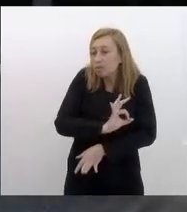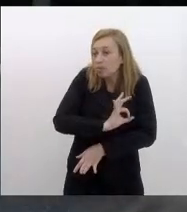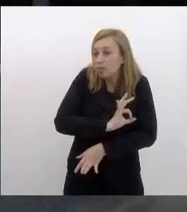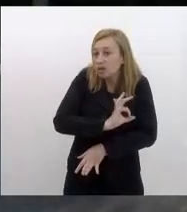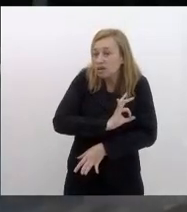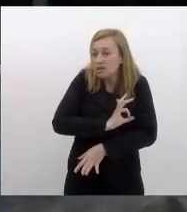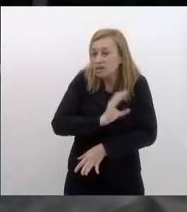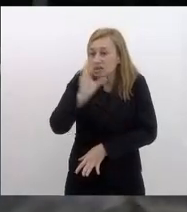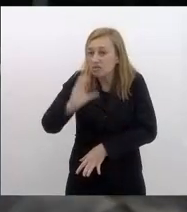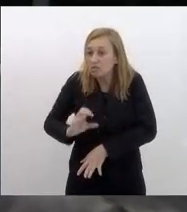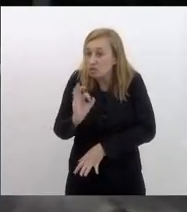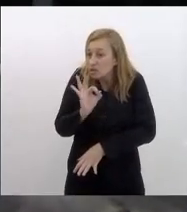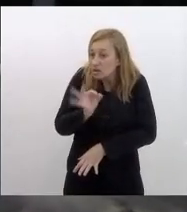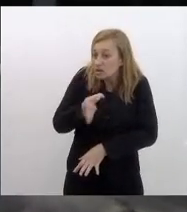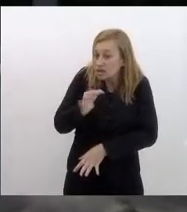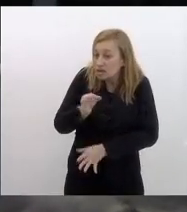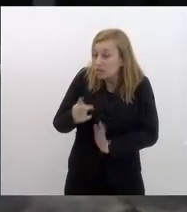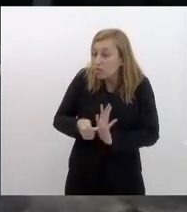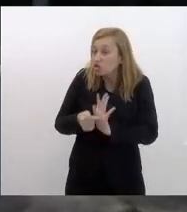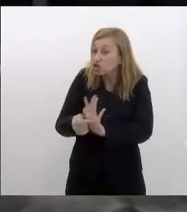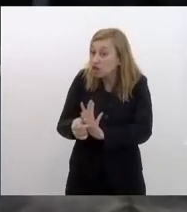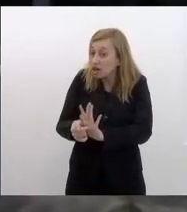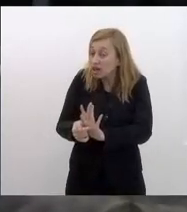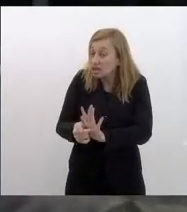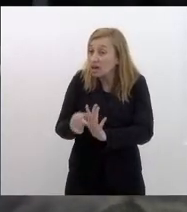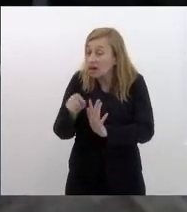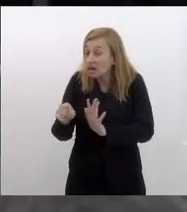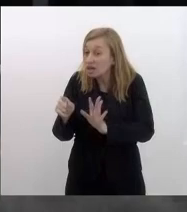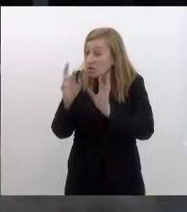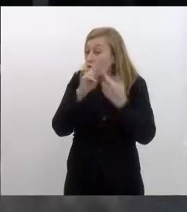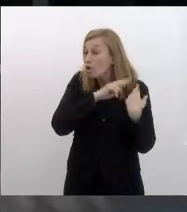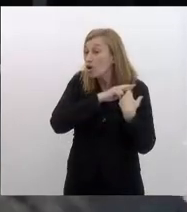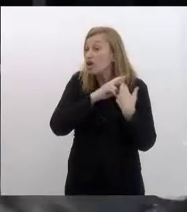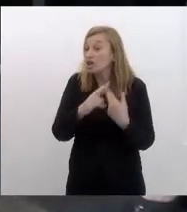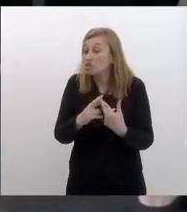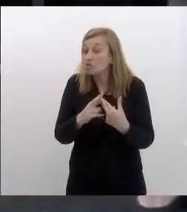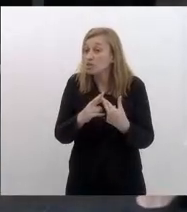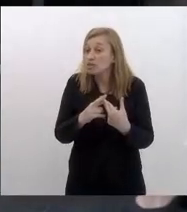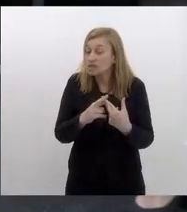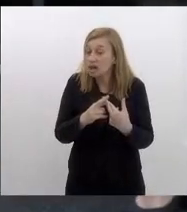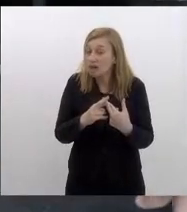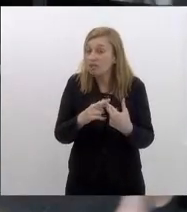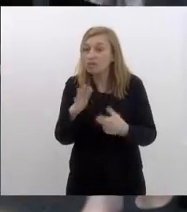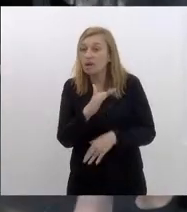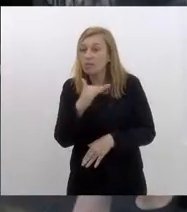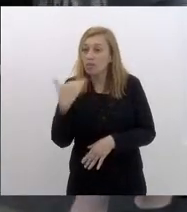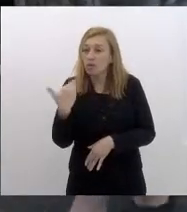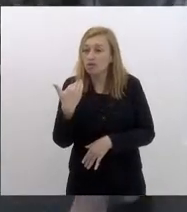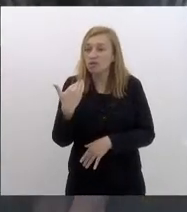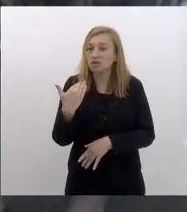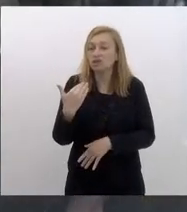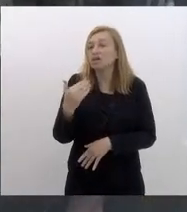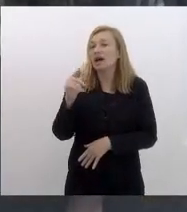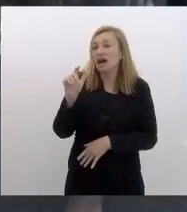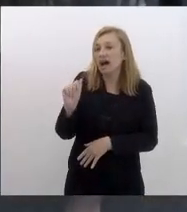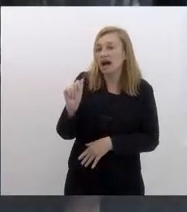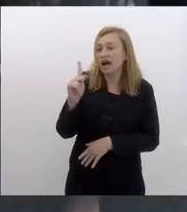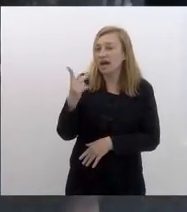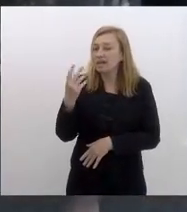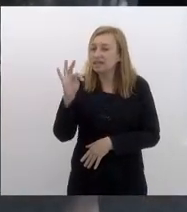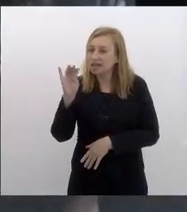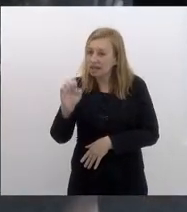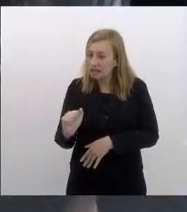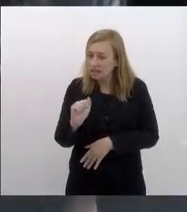contundentes de apontar ali o responsável pelo assassinato de Agatha Félix e no